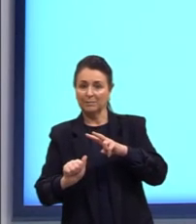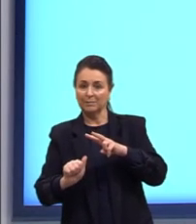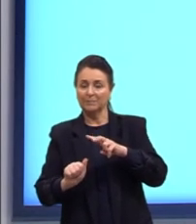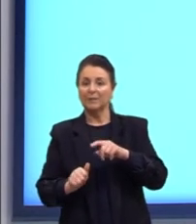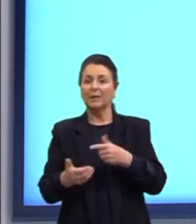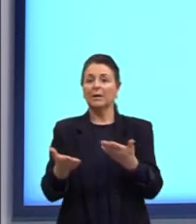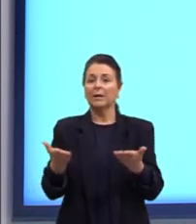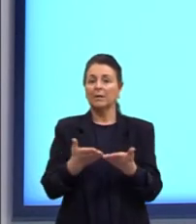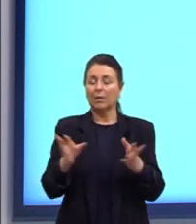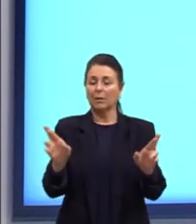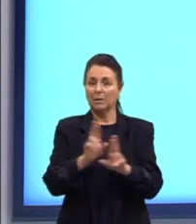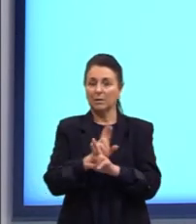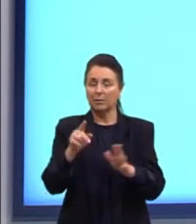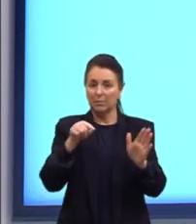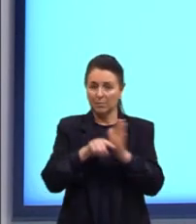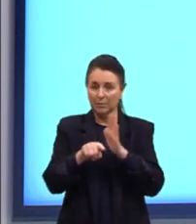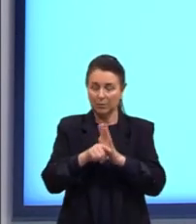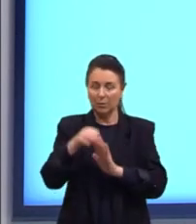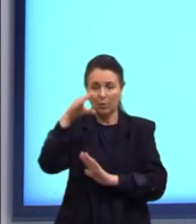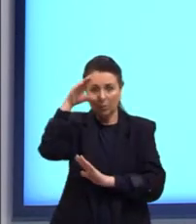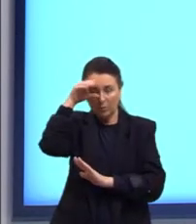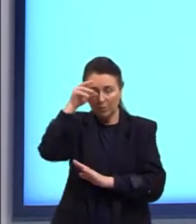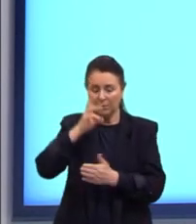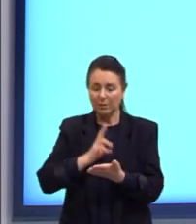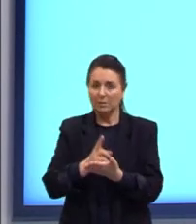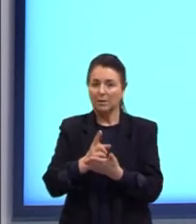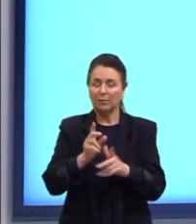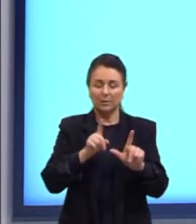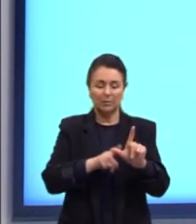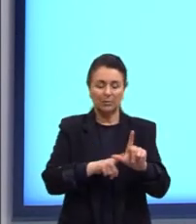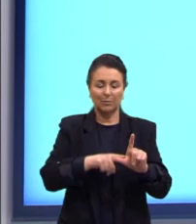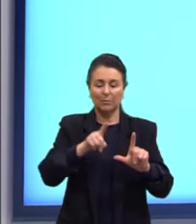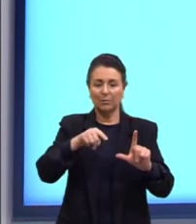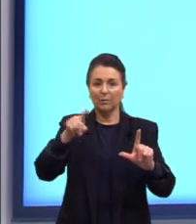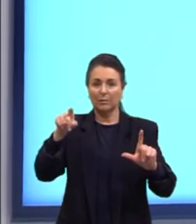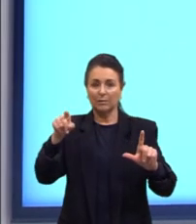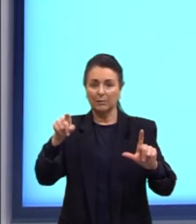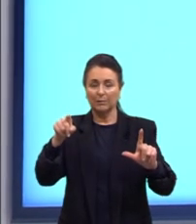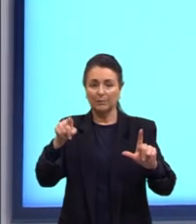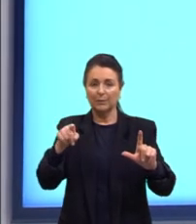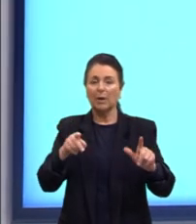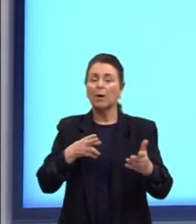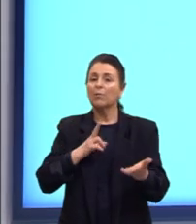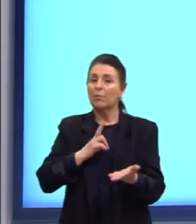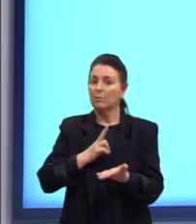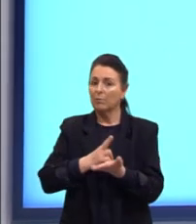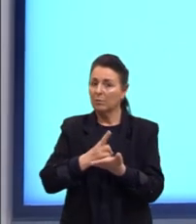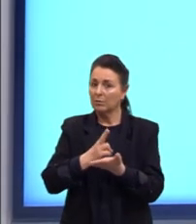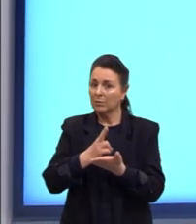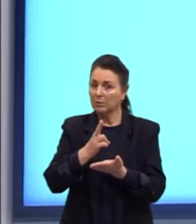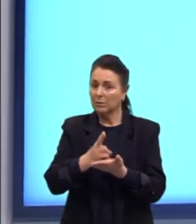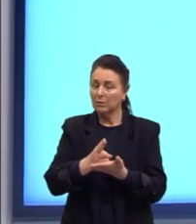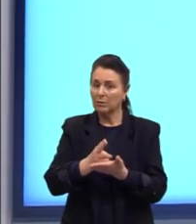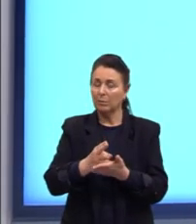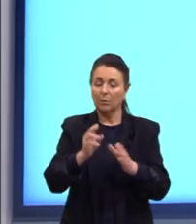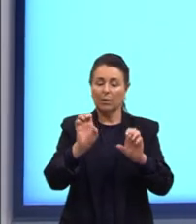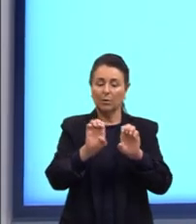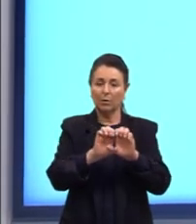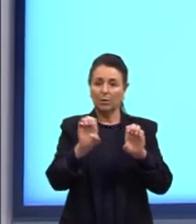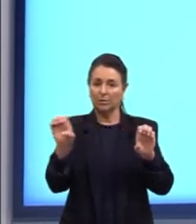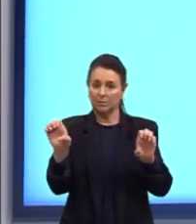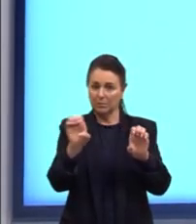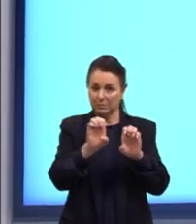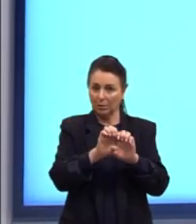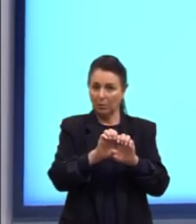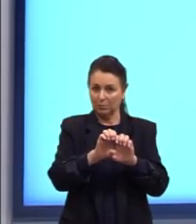questão de novo a gente observa sempre o gráfico nós vamos manter então a equação que